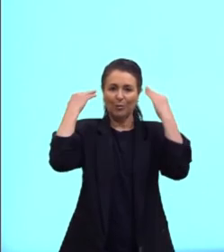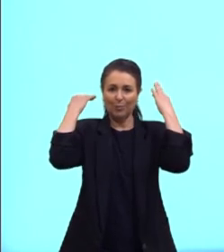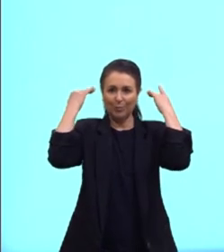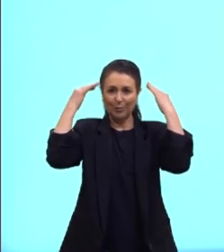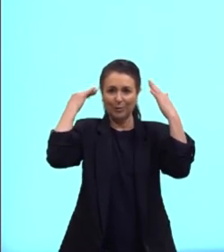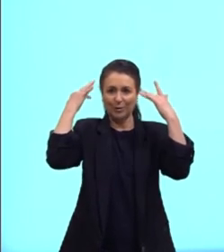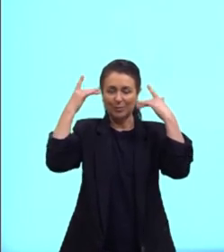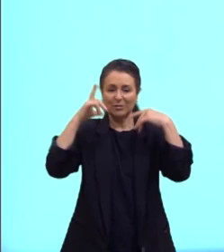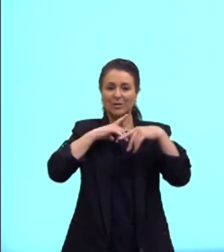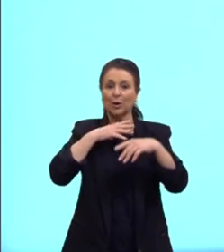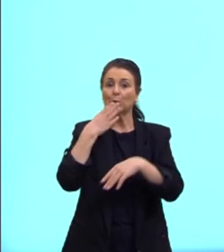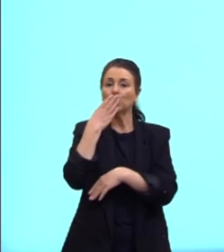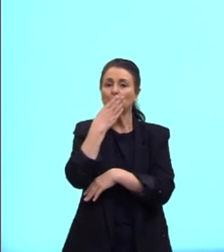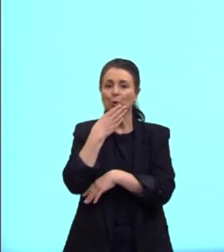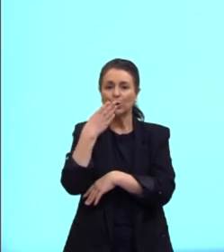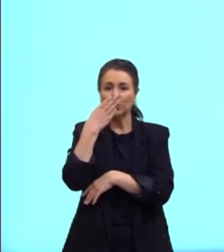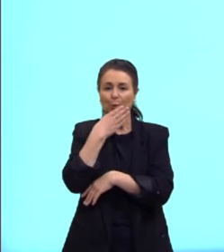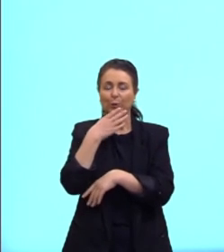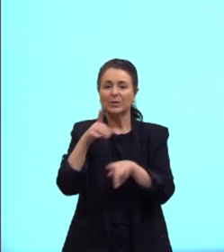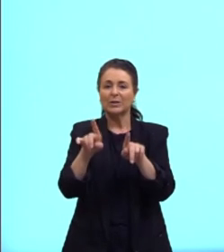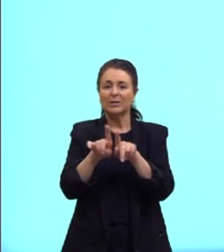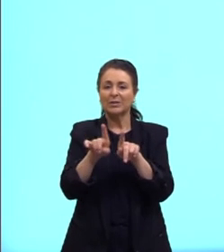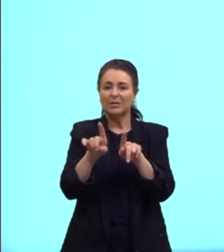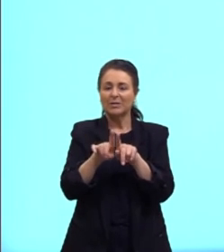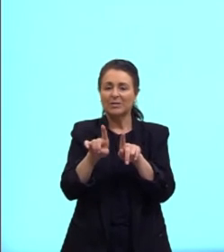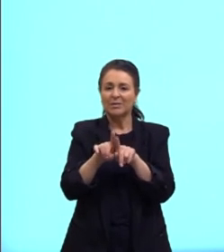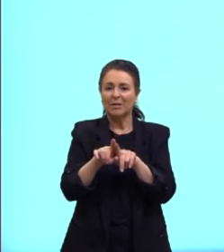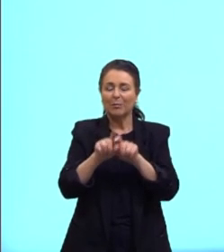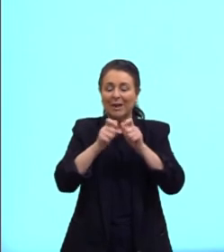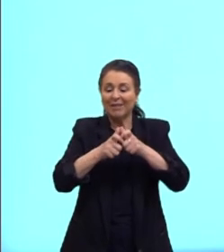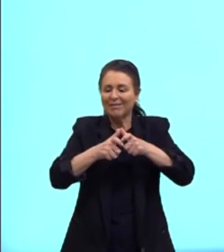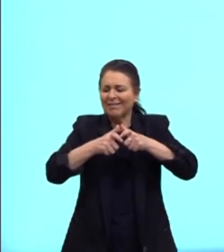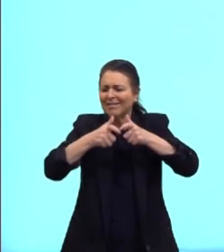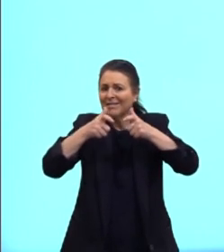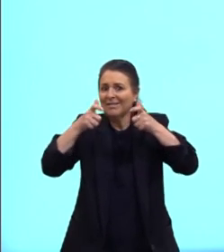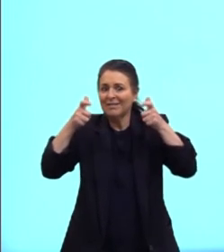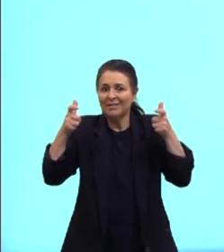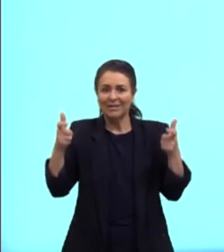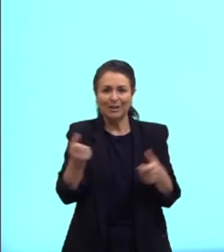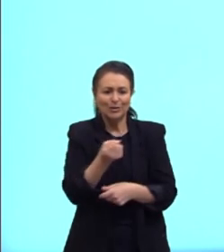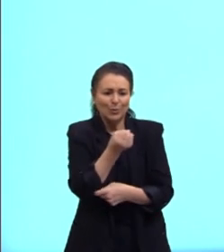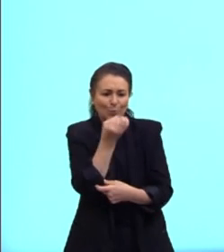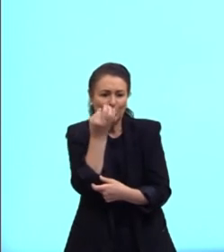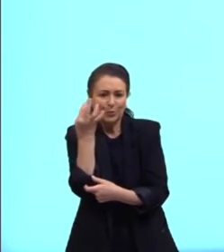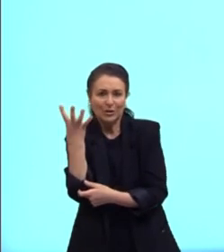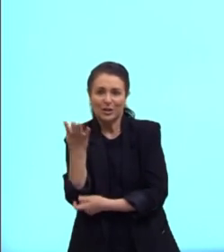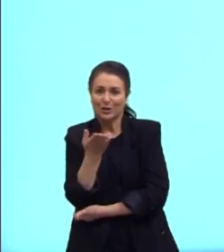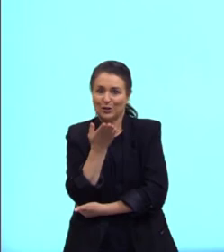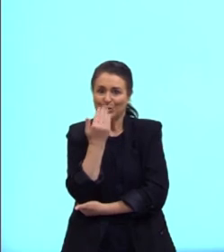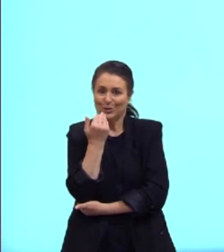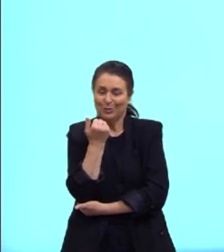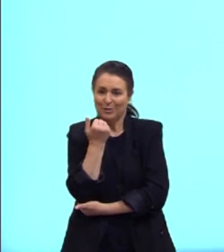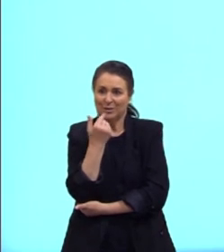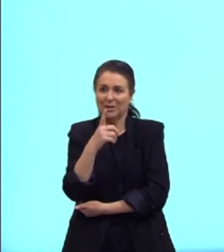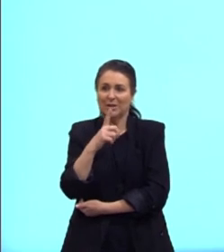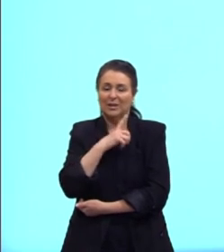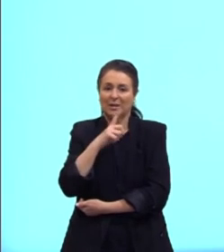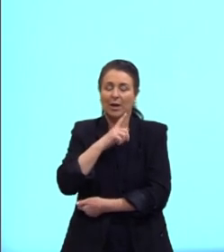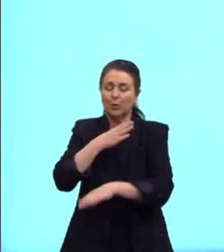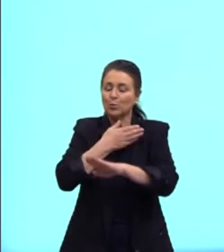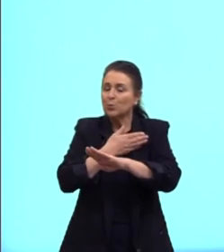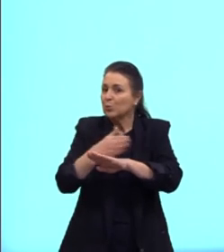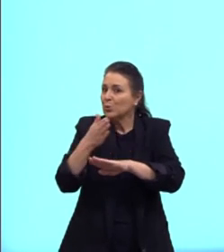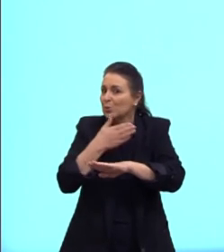além dos doces, uma riqueza muito ampla dentro dessa gastronomia. Teremos os